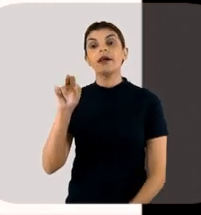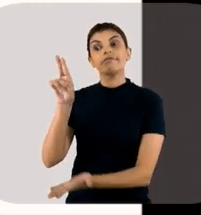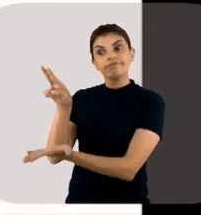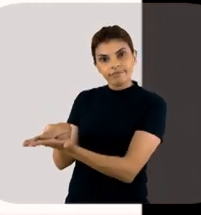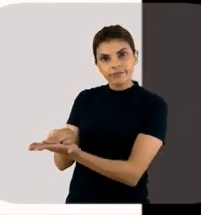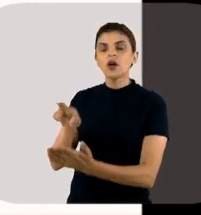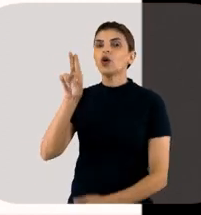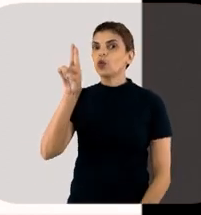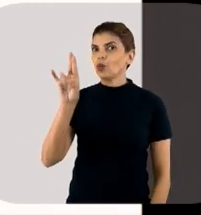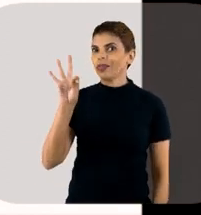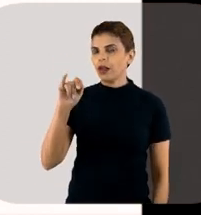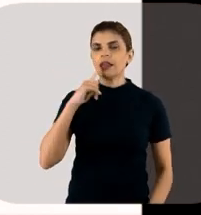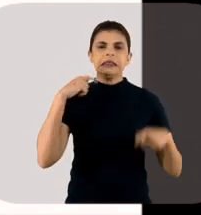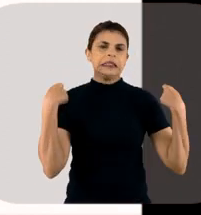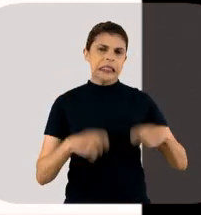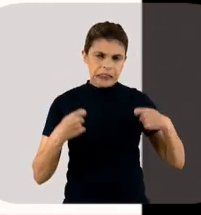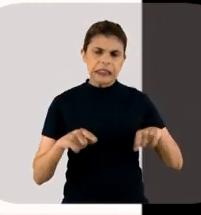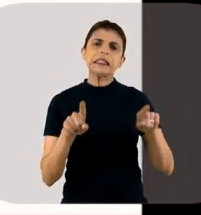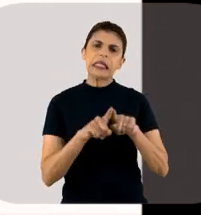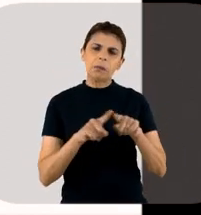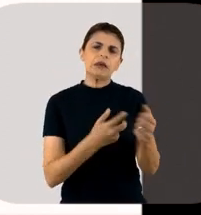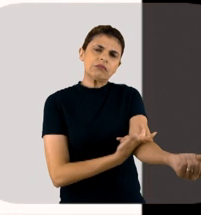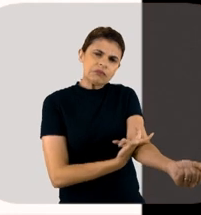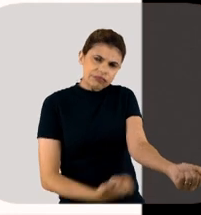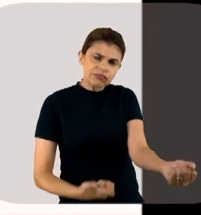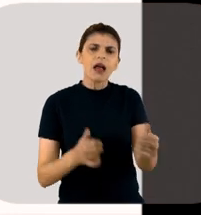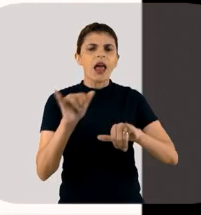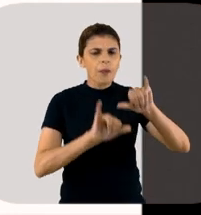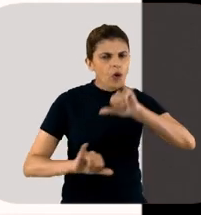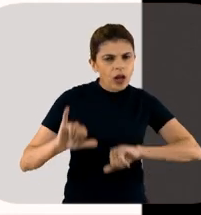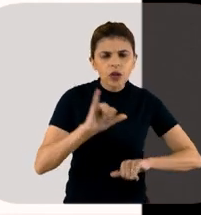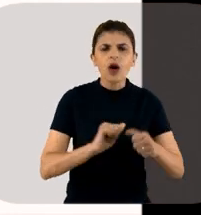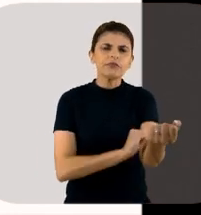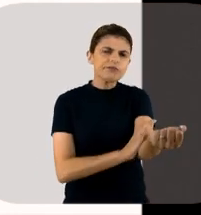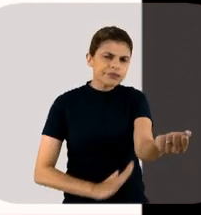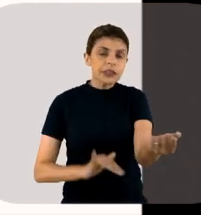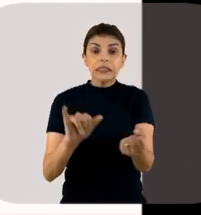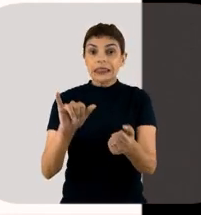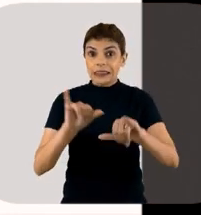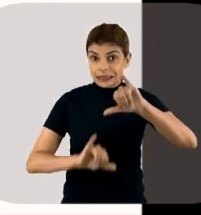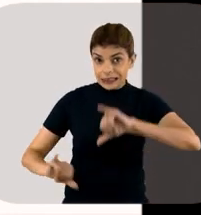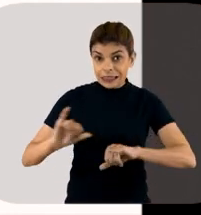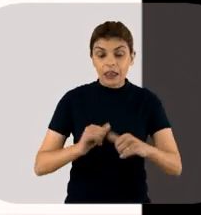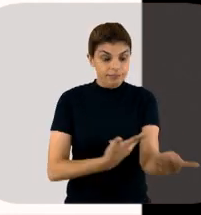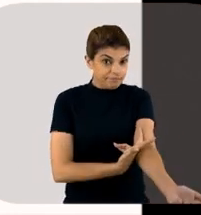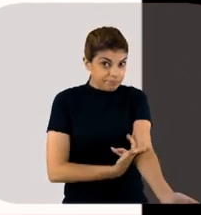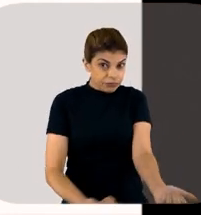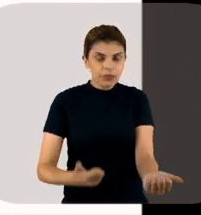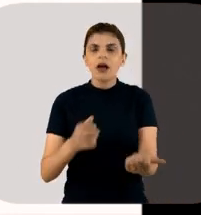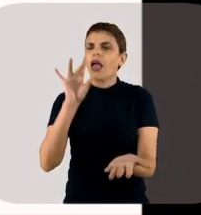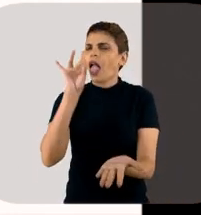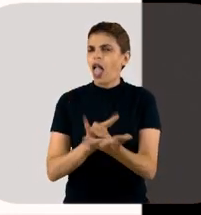ele necessita, muitas vezes, de exames laboratoriais, a grande maioria das vezes, e esses exames laboratoriais, a grande